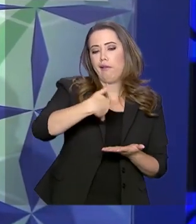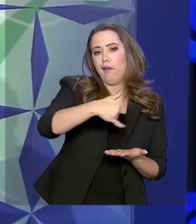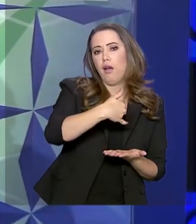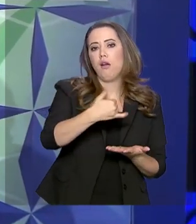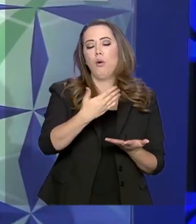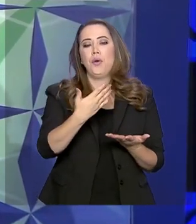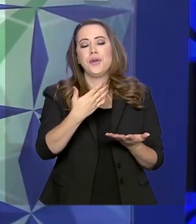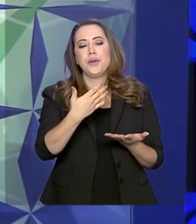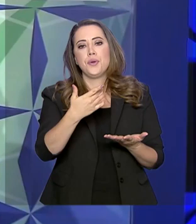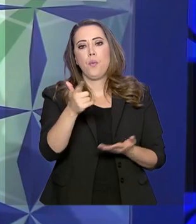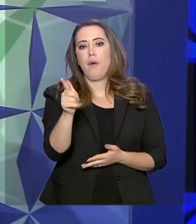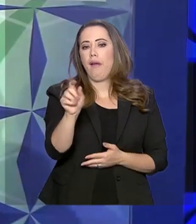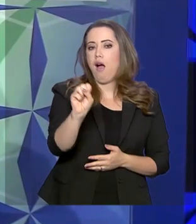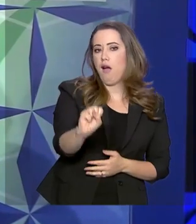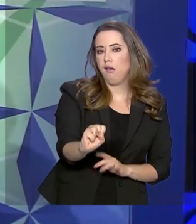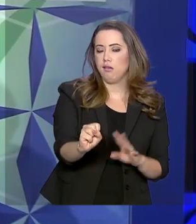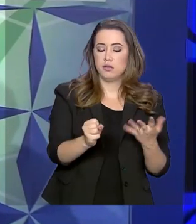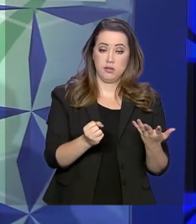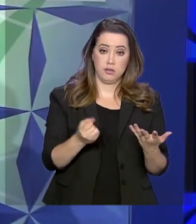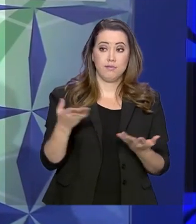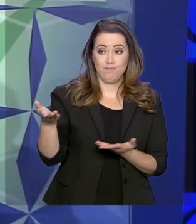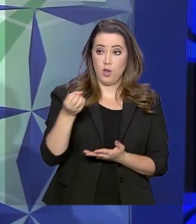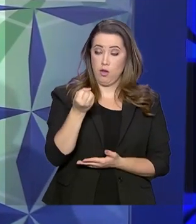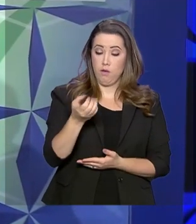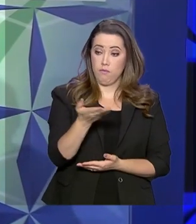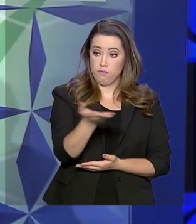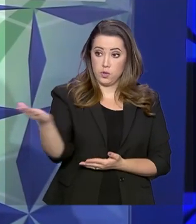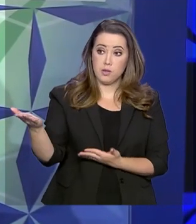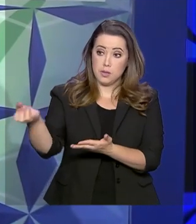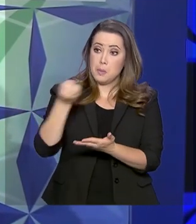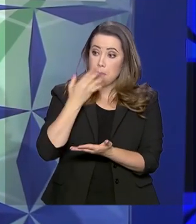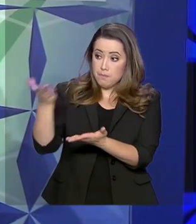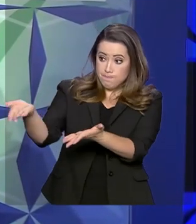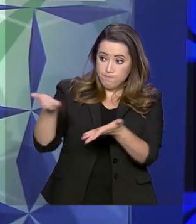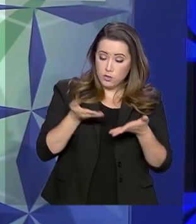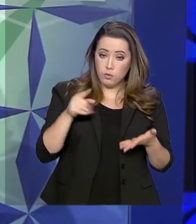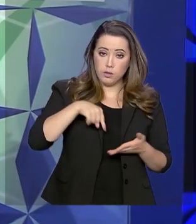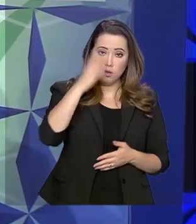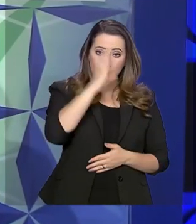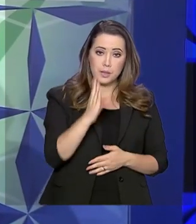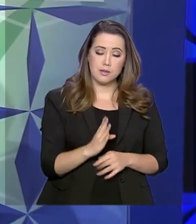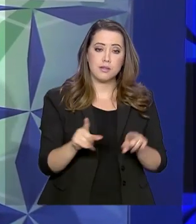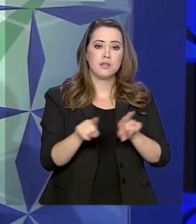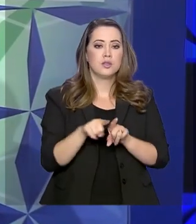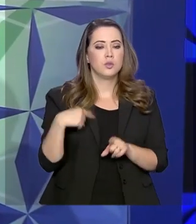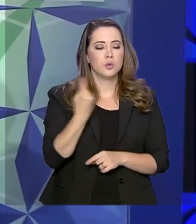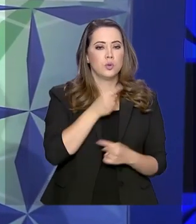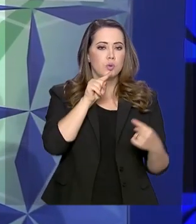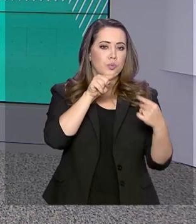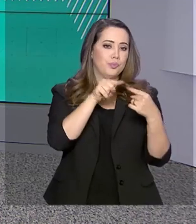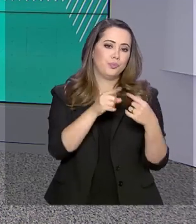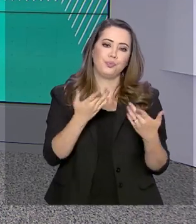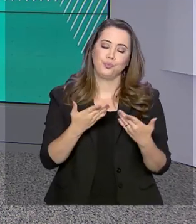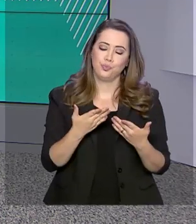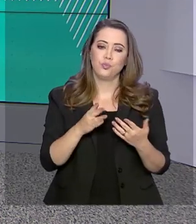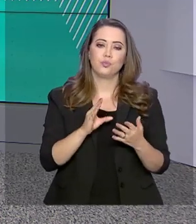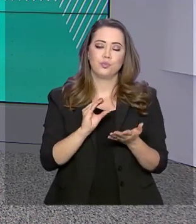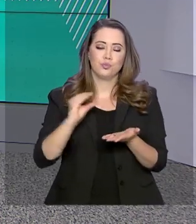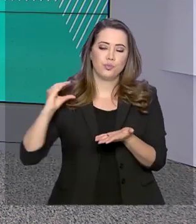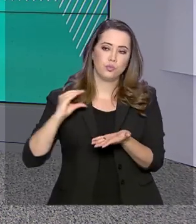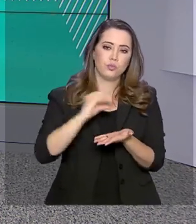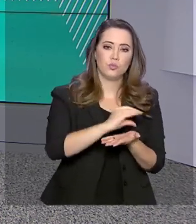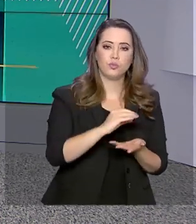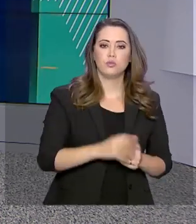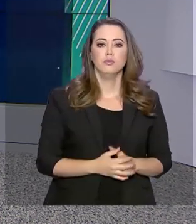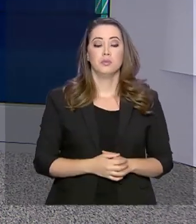e serão muito bem recebidos aqui nessa celebração inicial que é o nosso fórum de investimentos. E